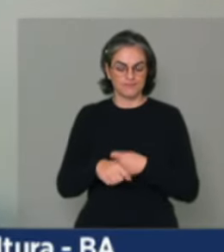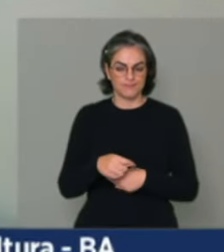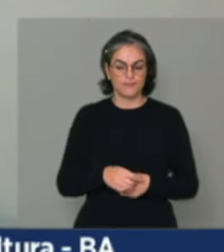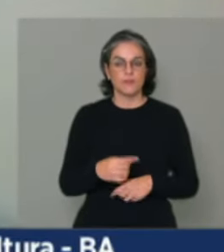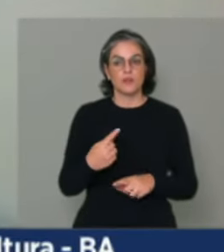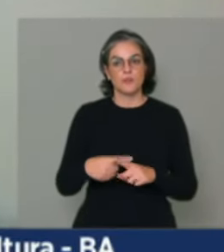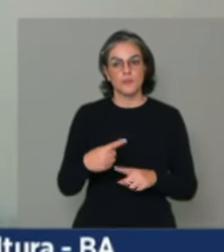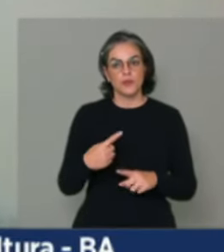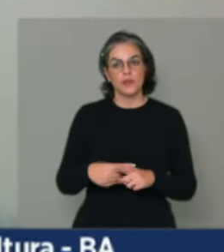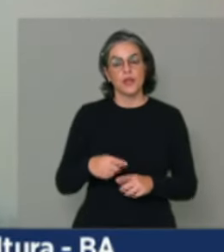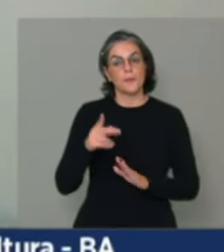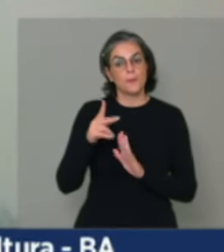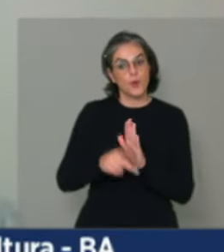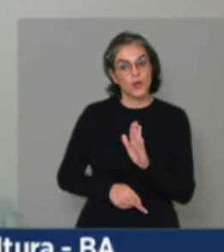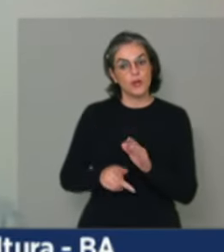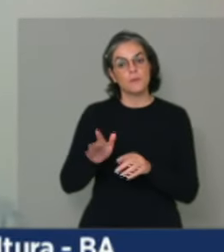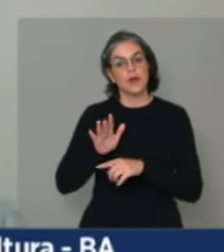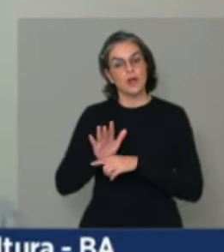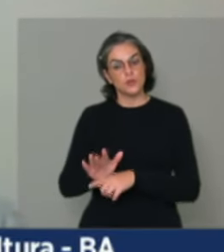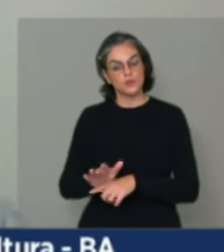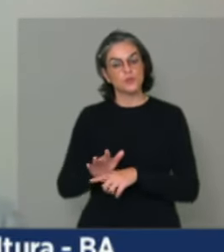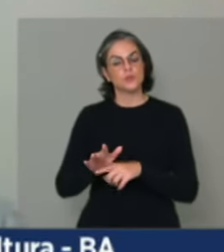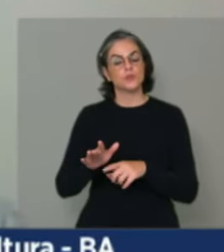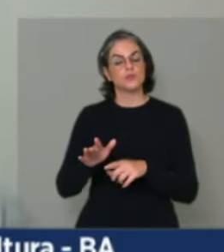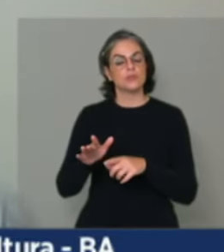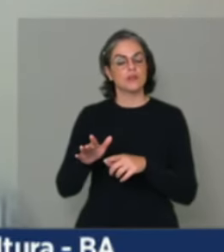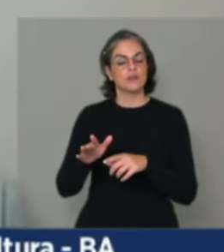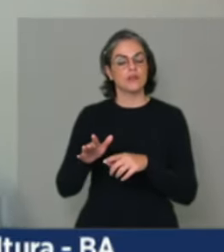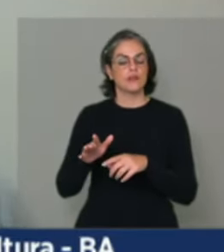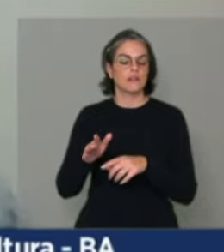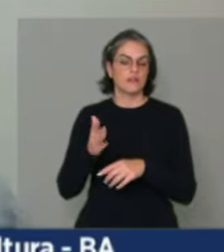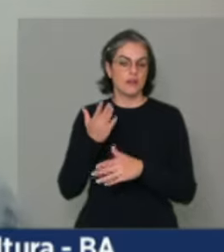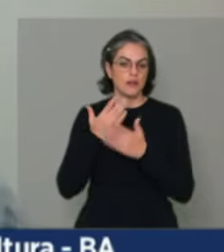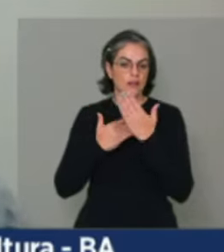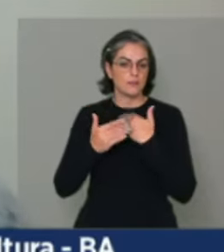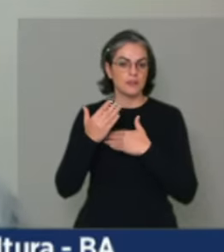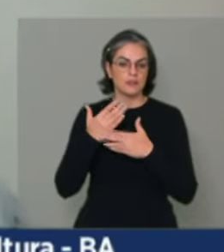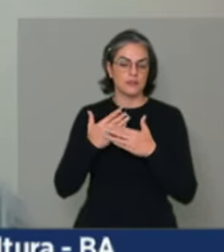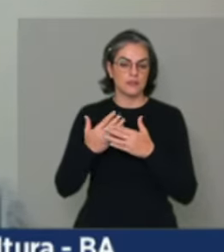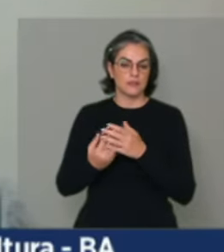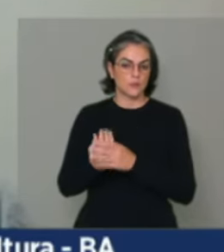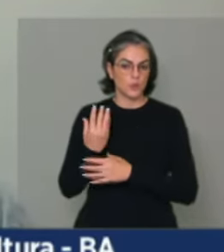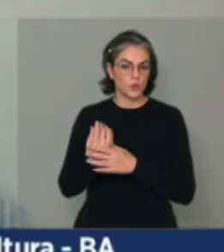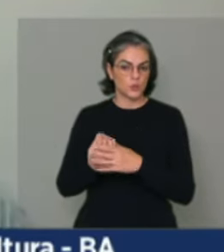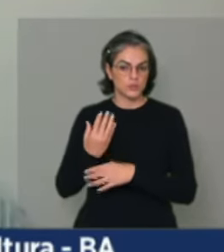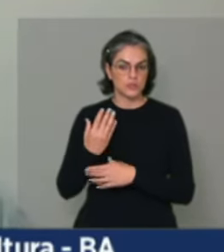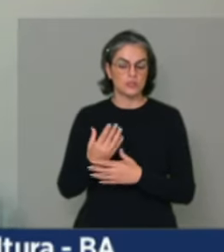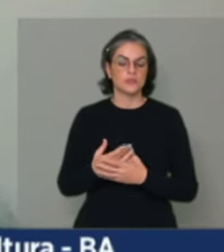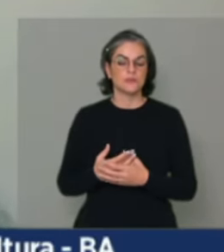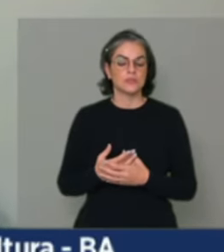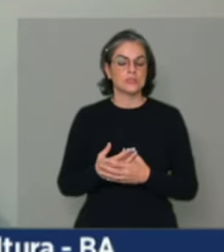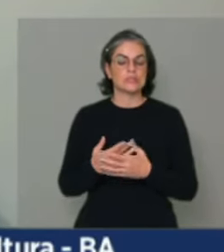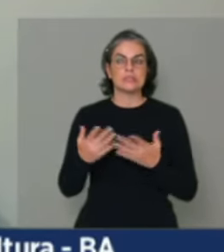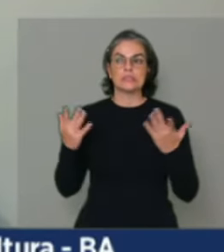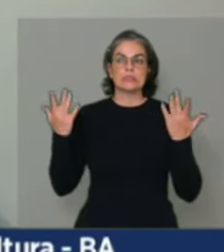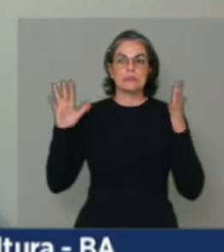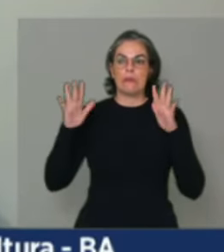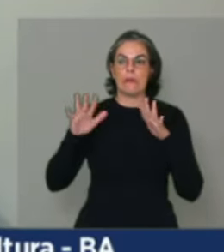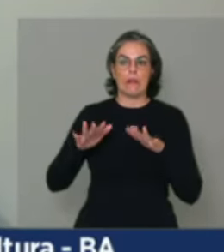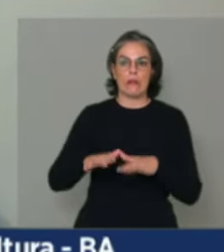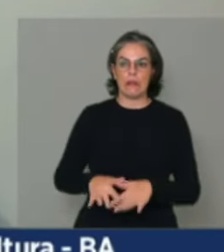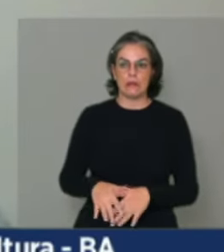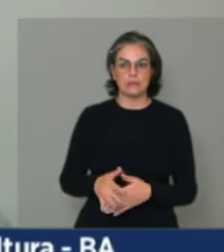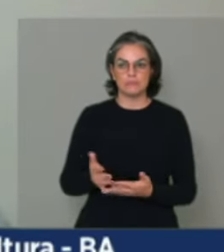nas unidades familiar e produção agrária. E o desmonte dessas políticas colocam as pessoas